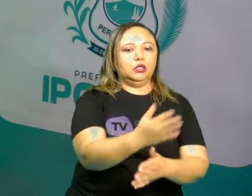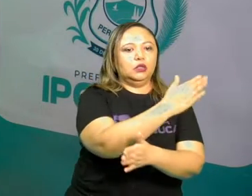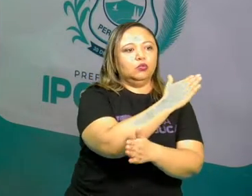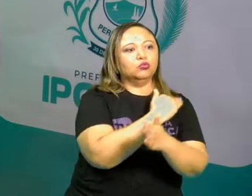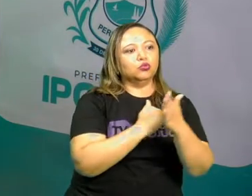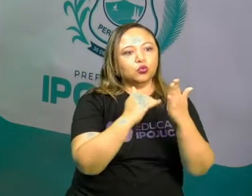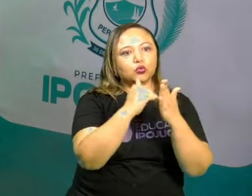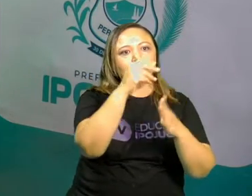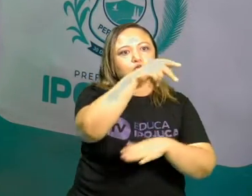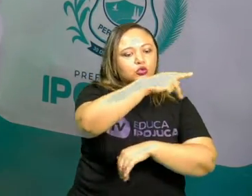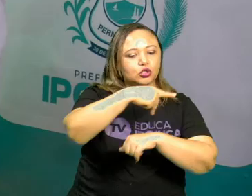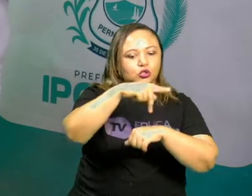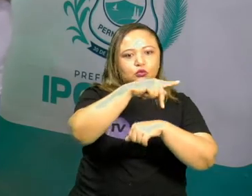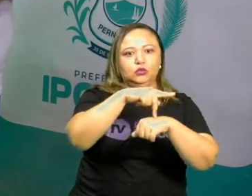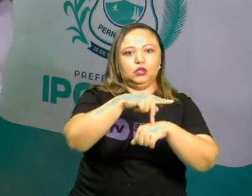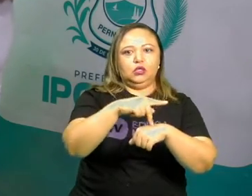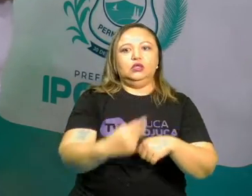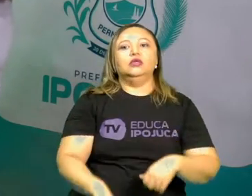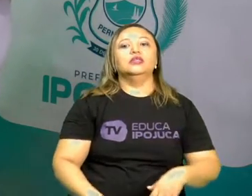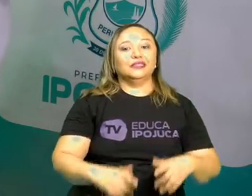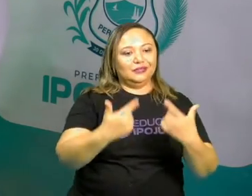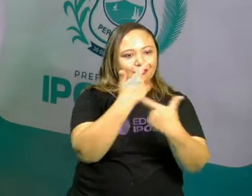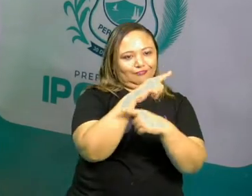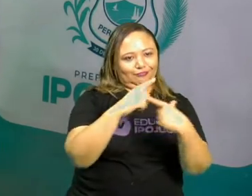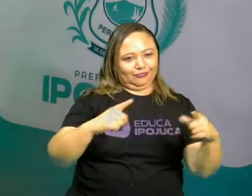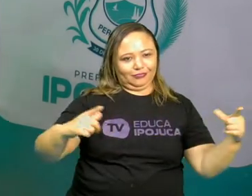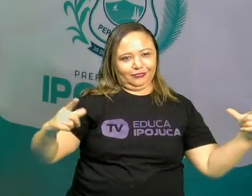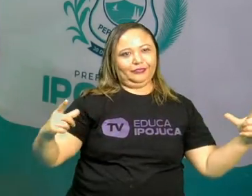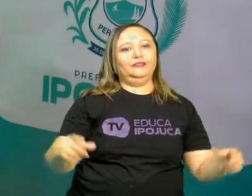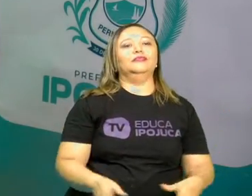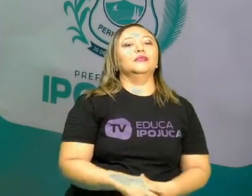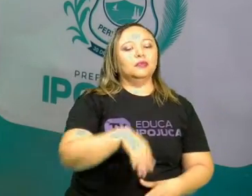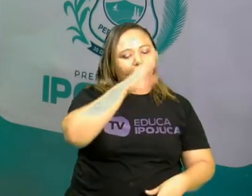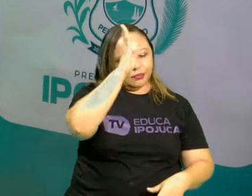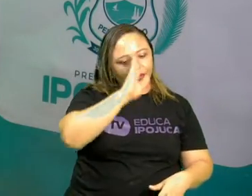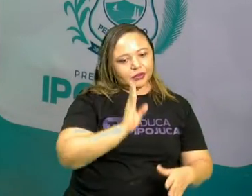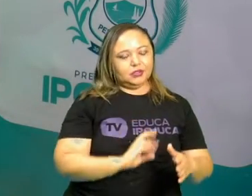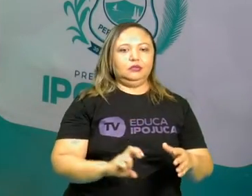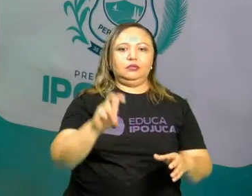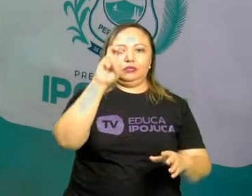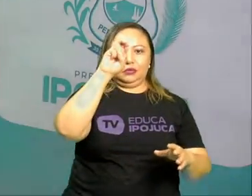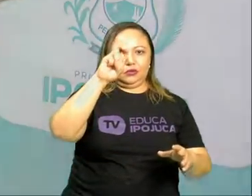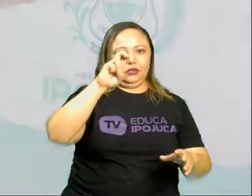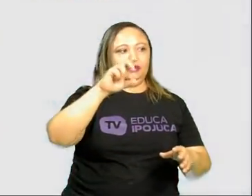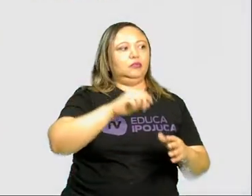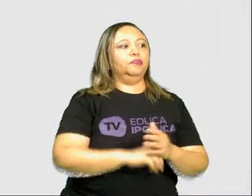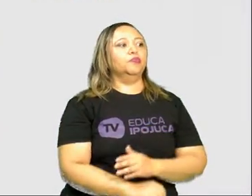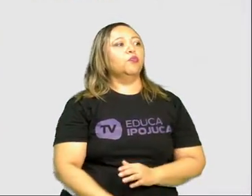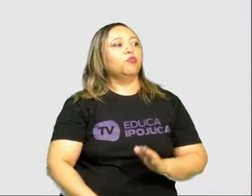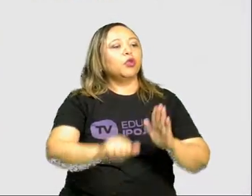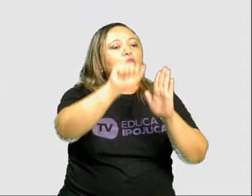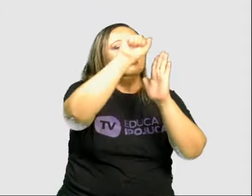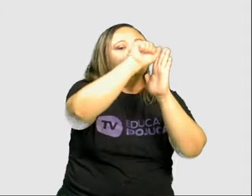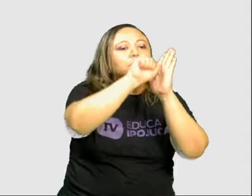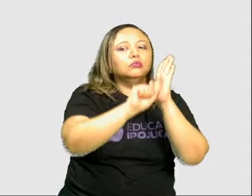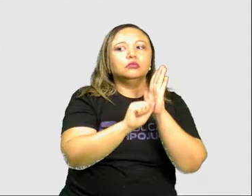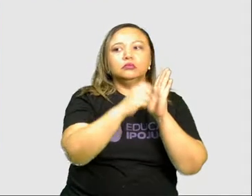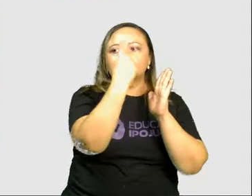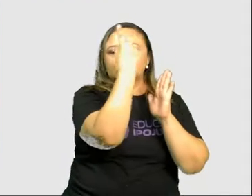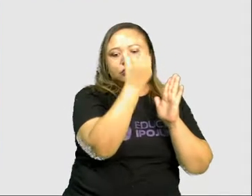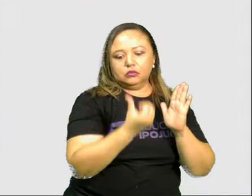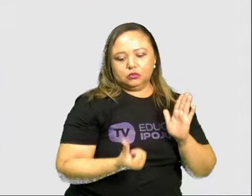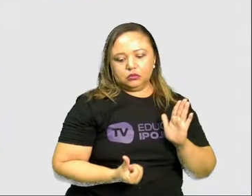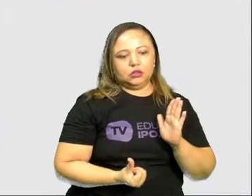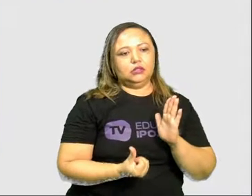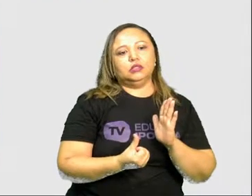Certo? Vamos seguir. Até o século XVI, o Brasil possuía